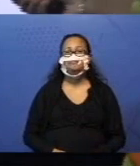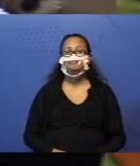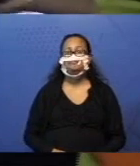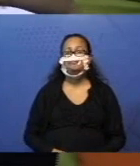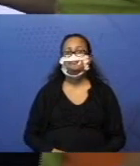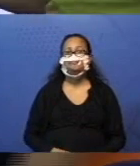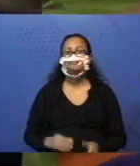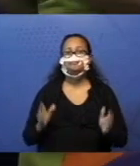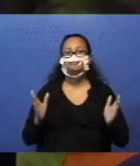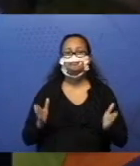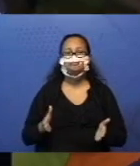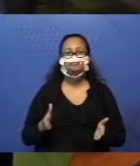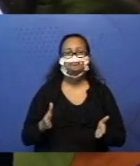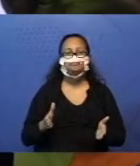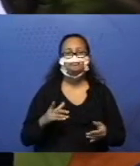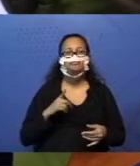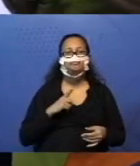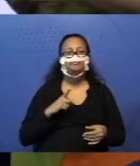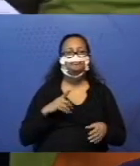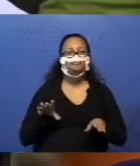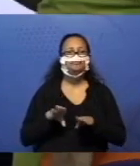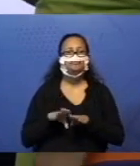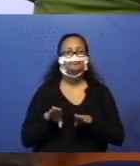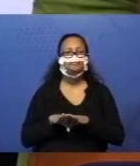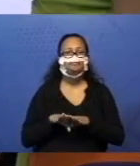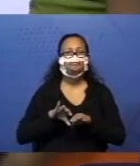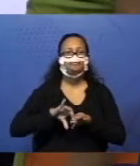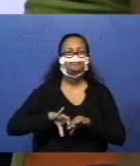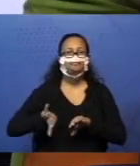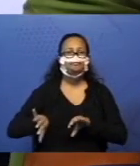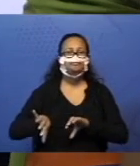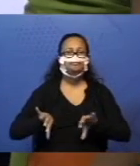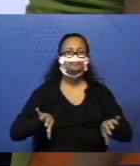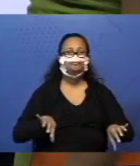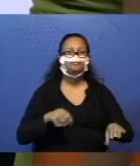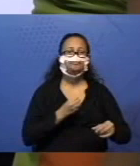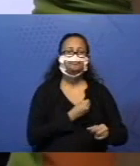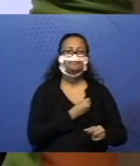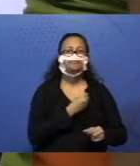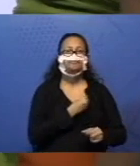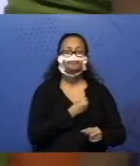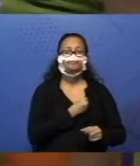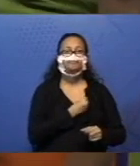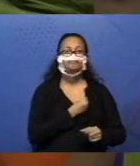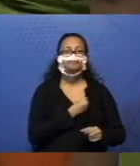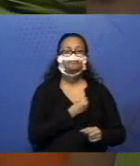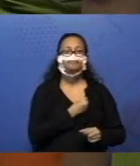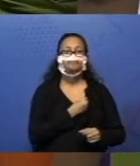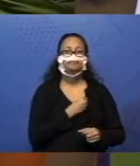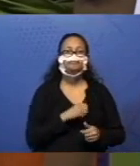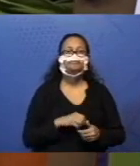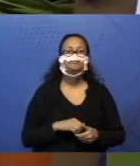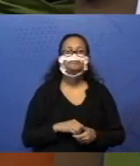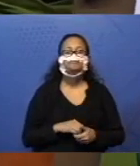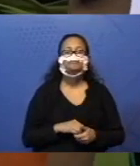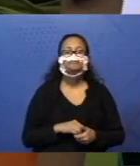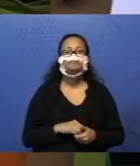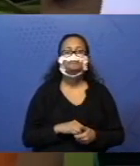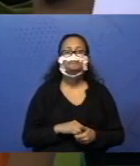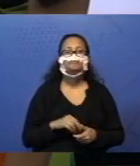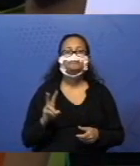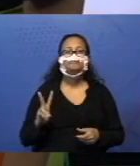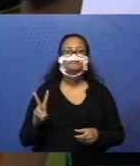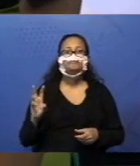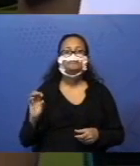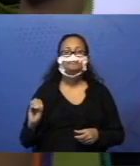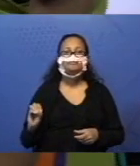Agora, eu também vou ter que decompor o número. Só que tá falando o número vinte